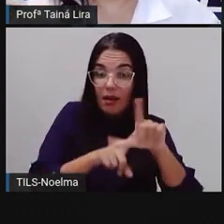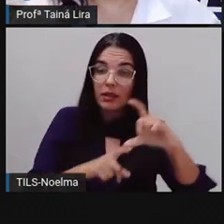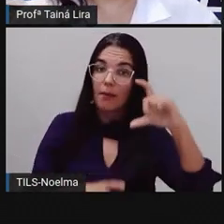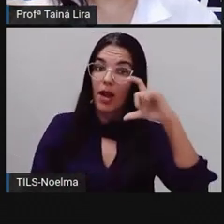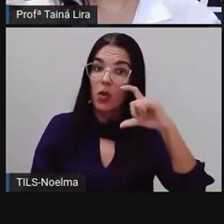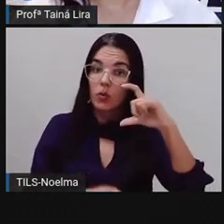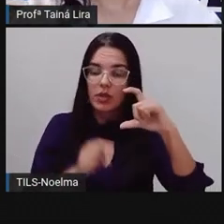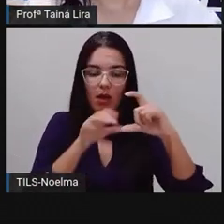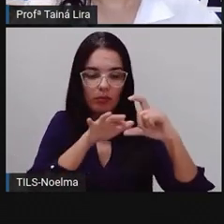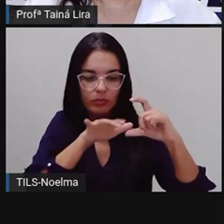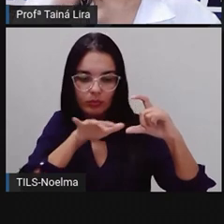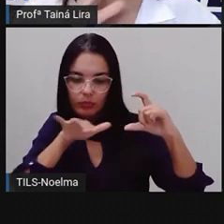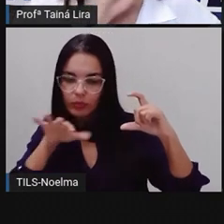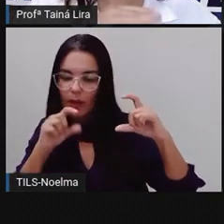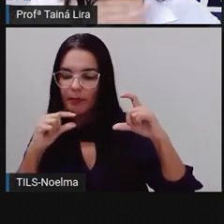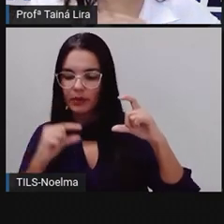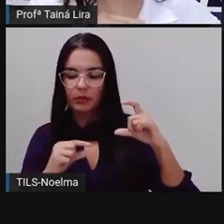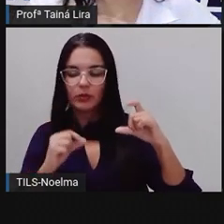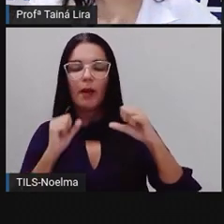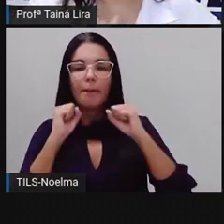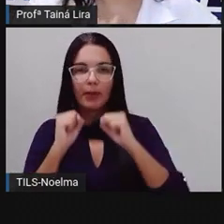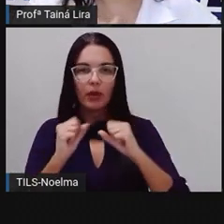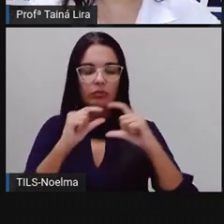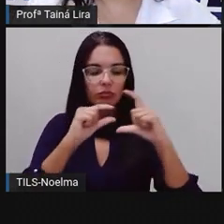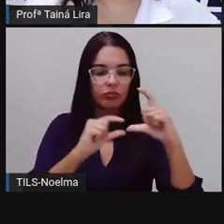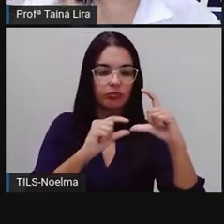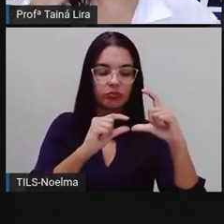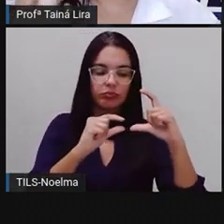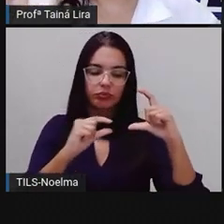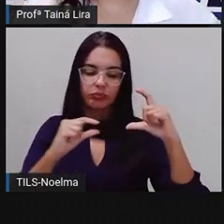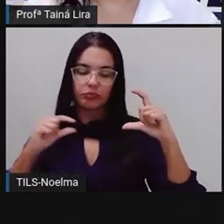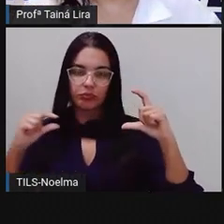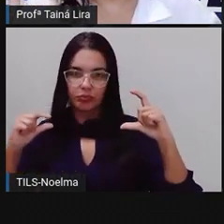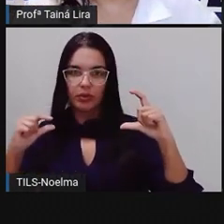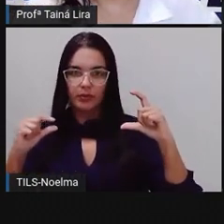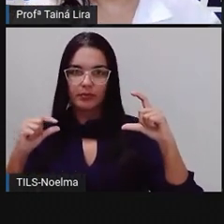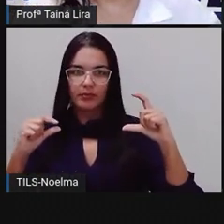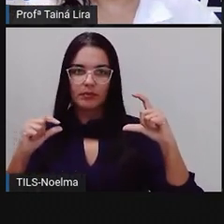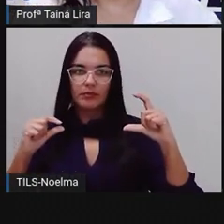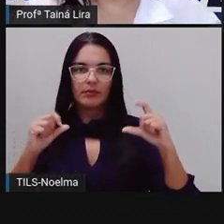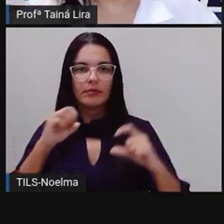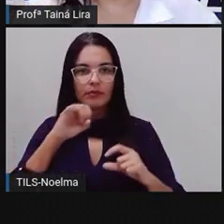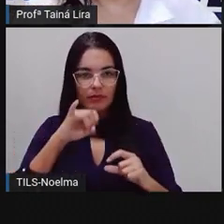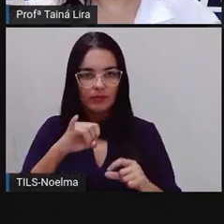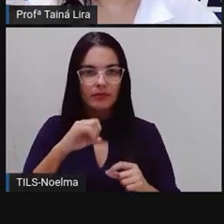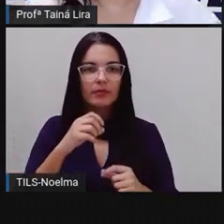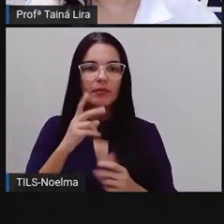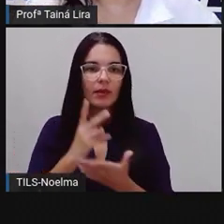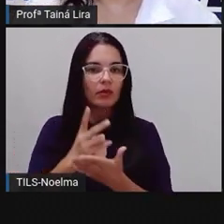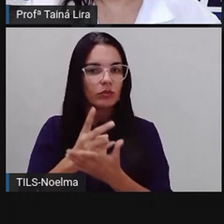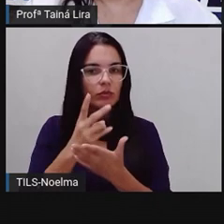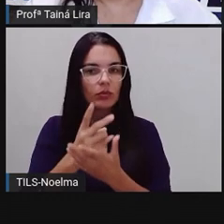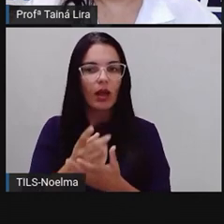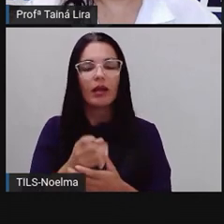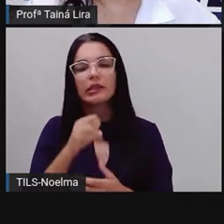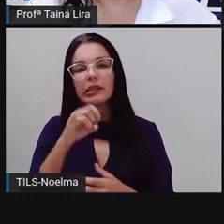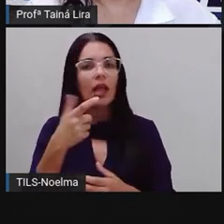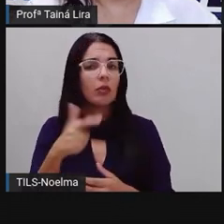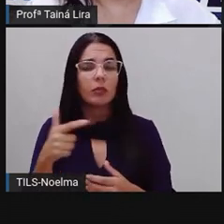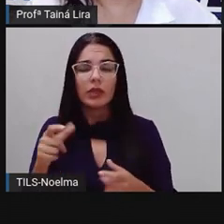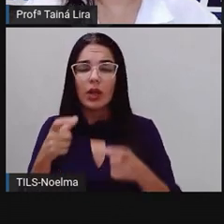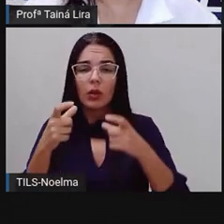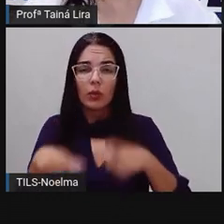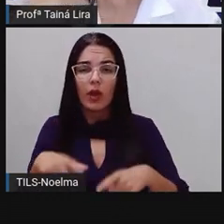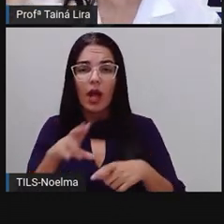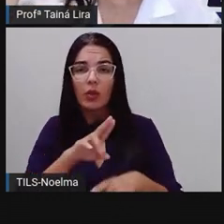palavrinhas que se ela não tiver lá no início da frase, mas ela também pode escrever de minúsculo, tá? Se não for nome de lugares e